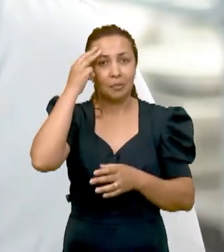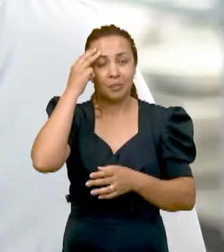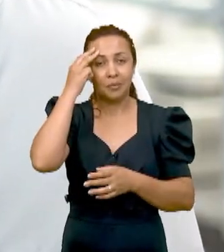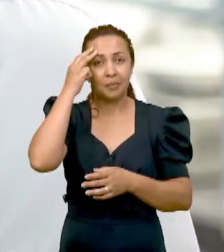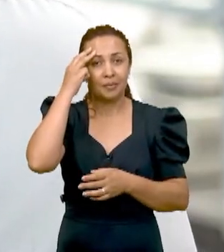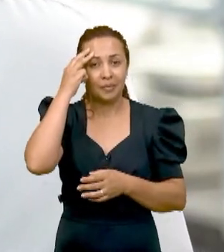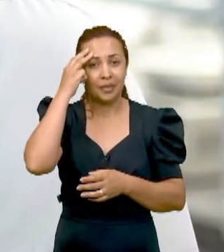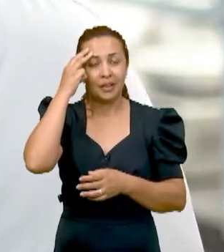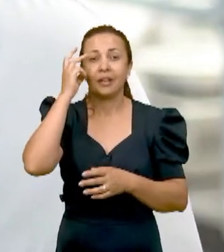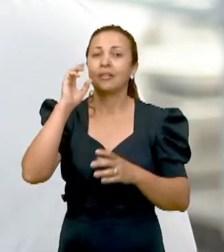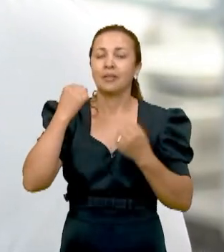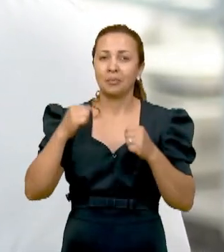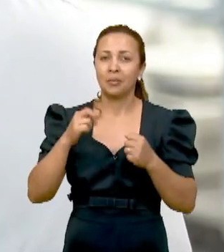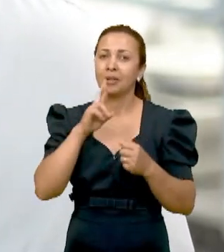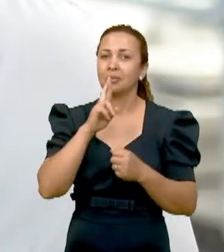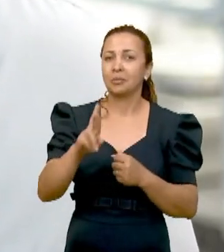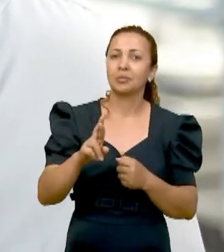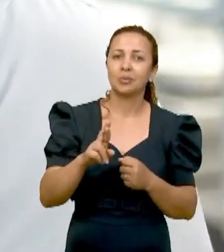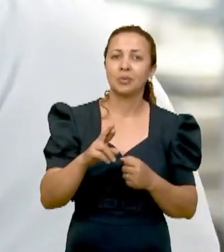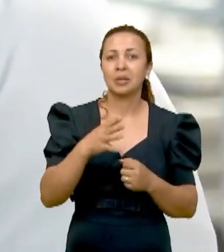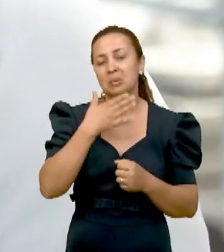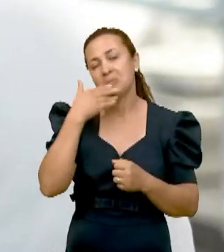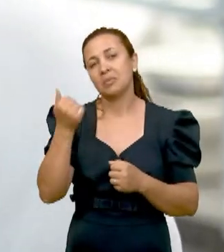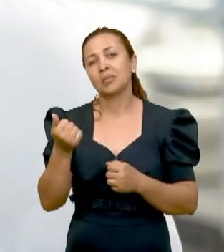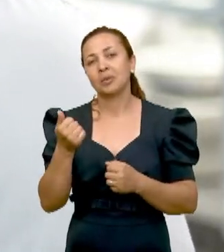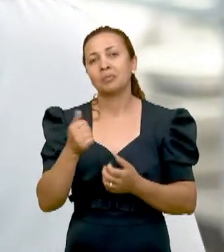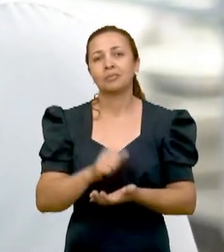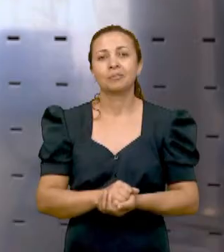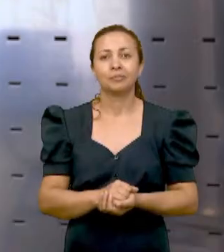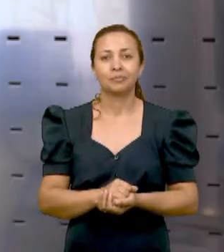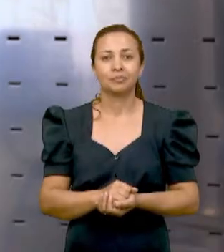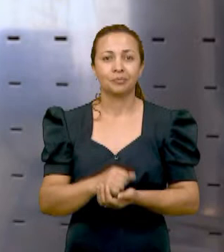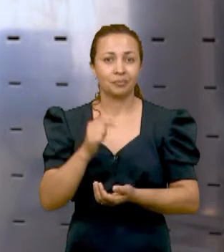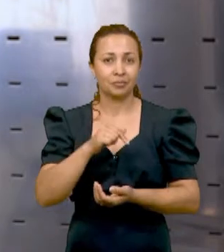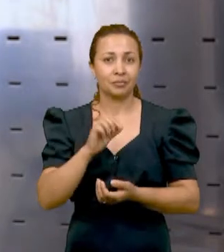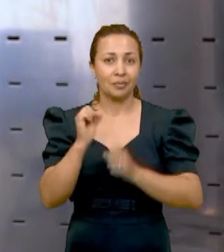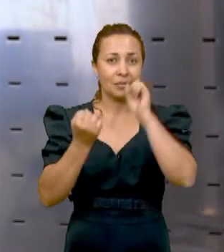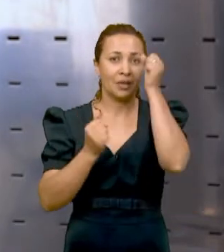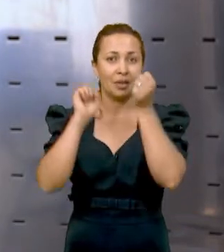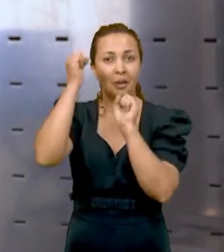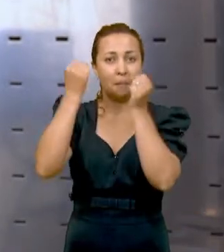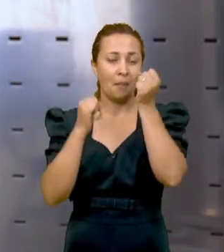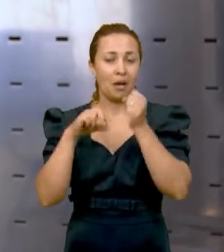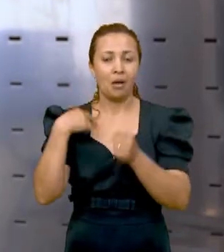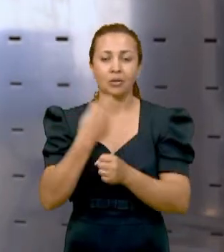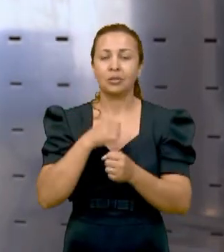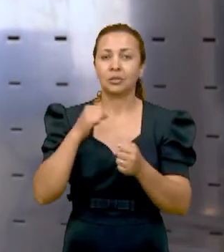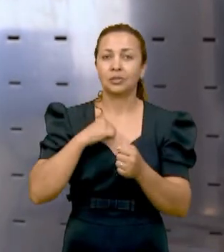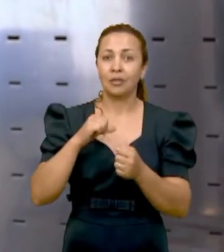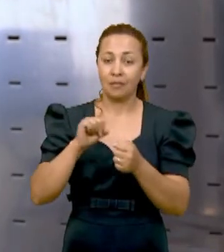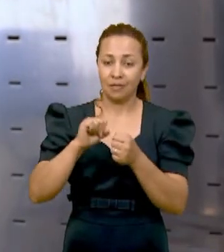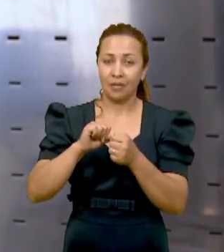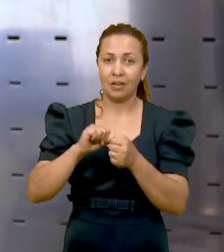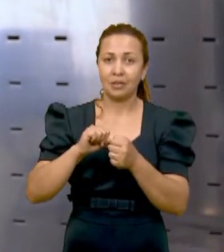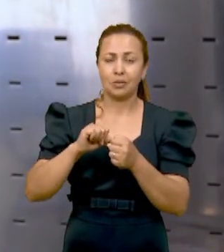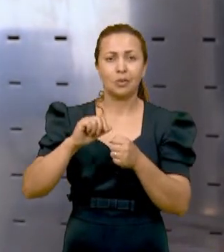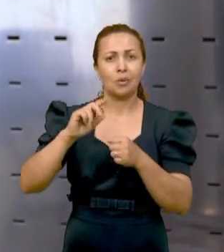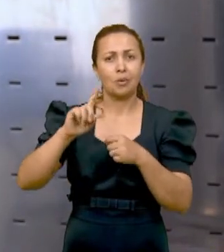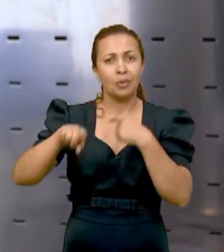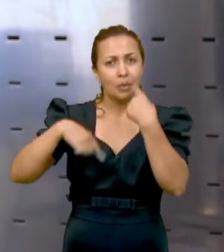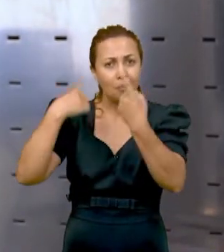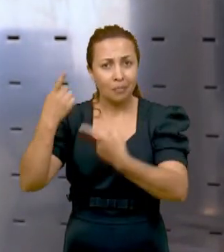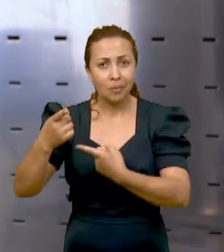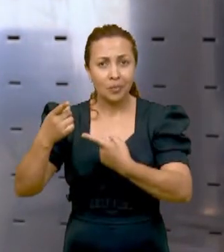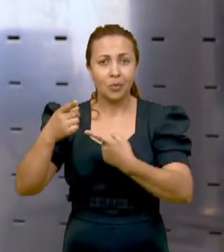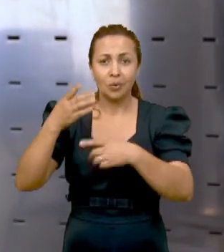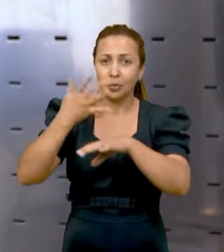memória guardada e vai poder responder de uma forma mais eficiente. Aqui nesse equipamento, nós fazemos o pós-teste lá de